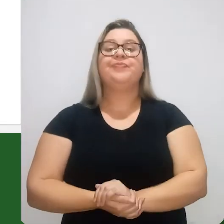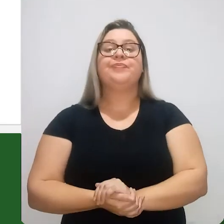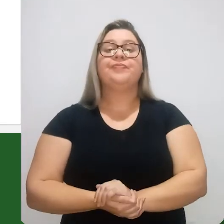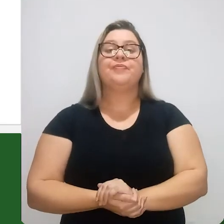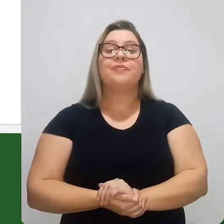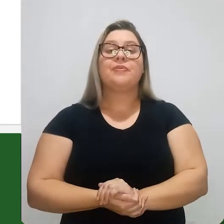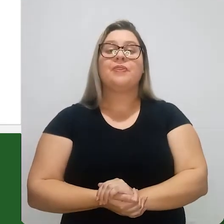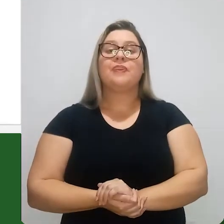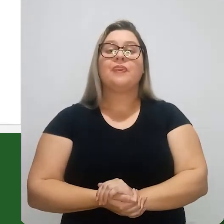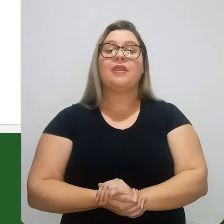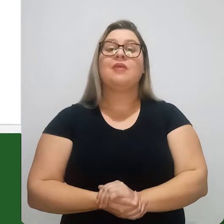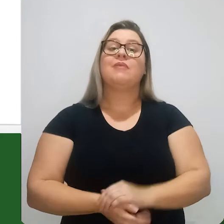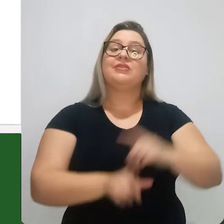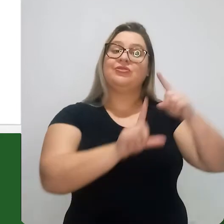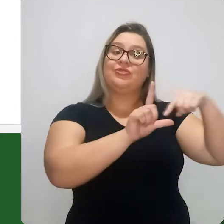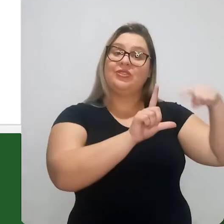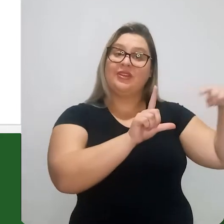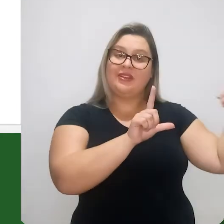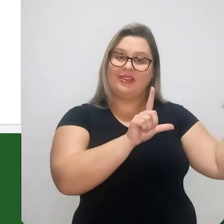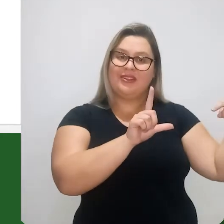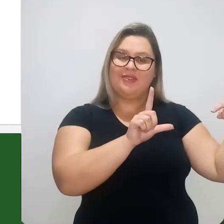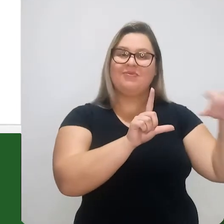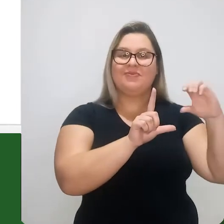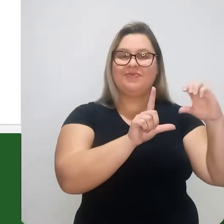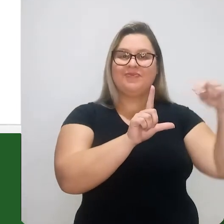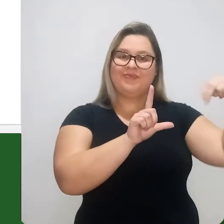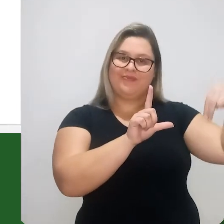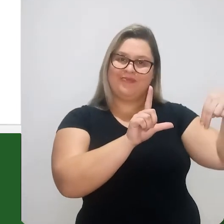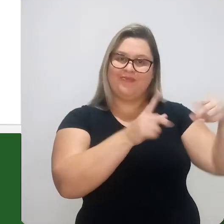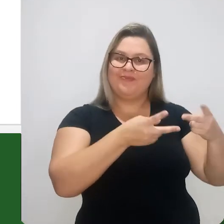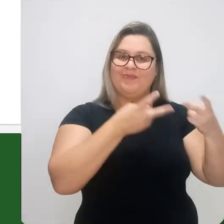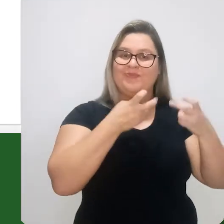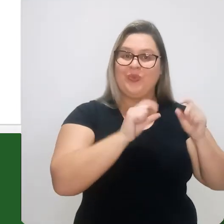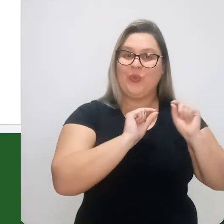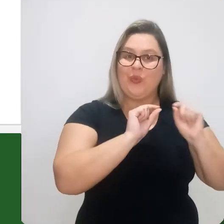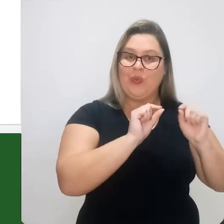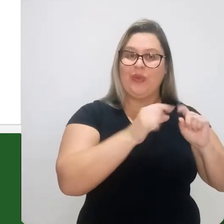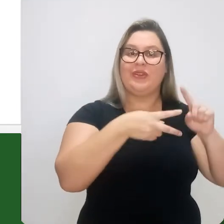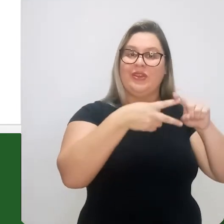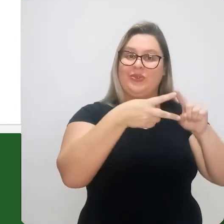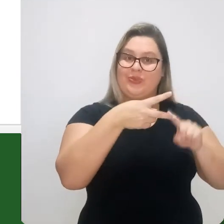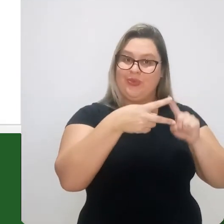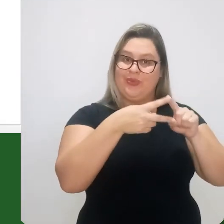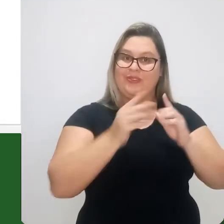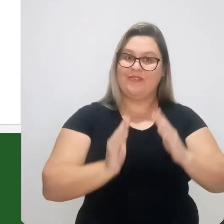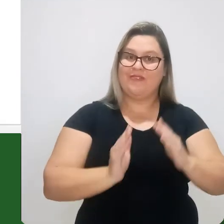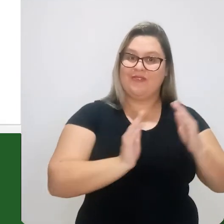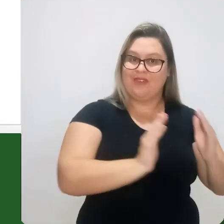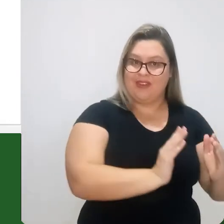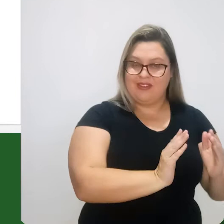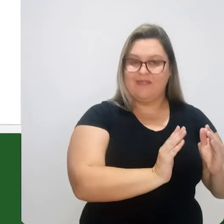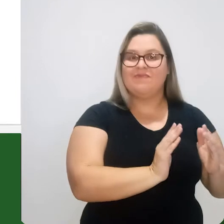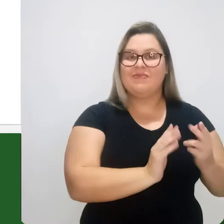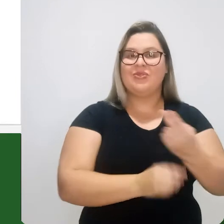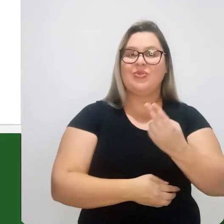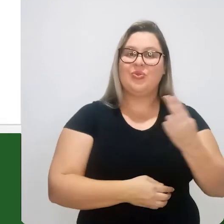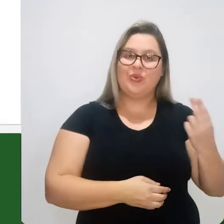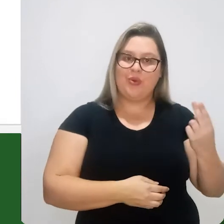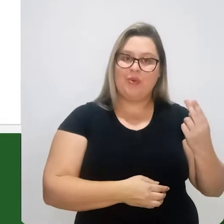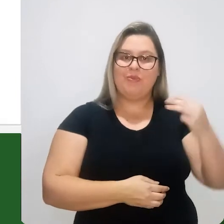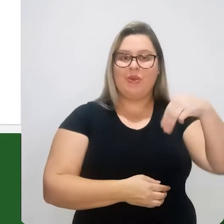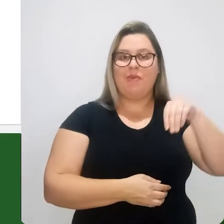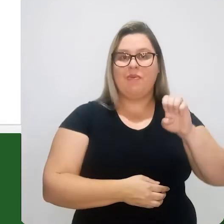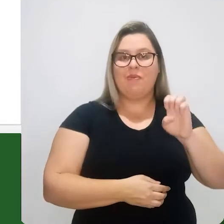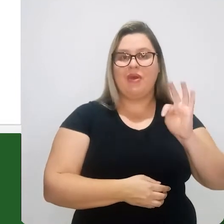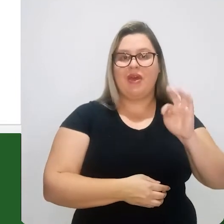No caso do diagrama cinético, note o seguinte, nós temos duas fases aqui, que